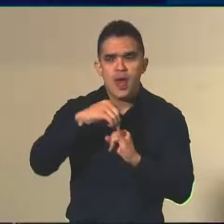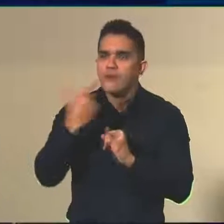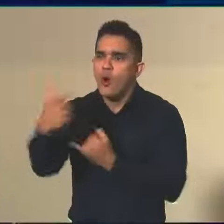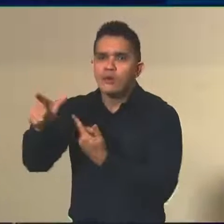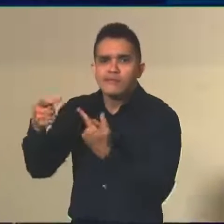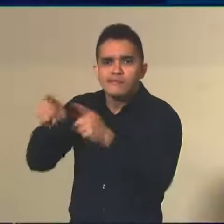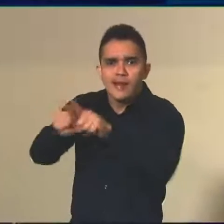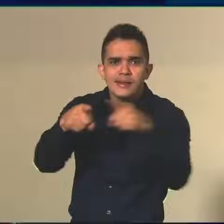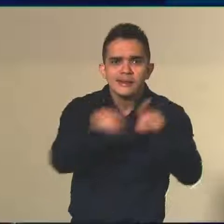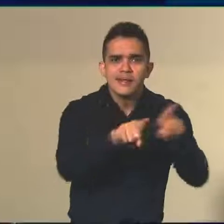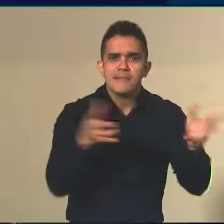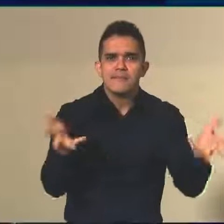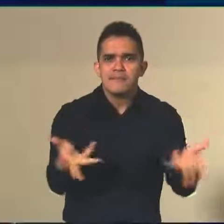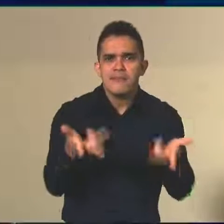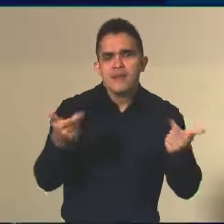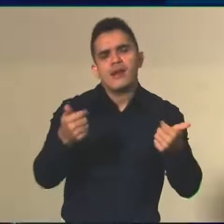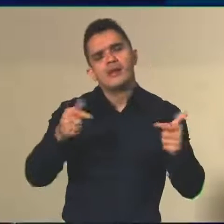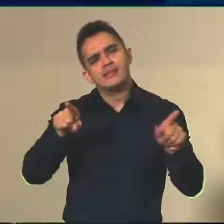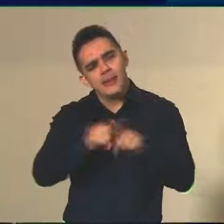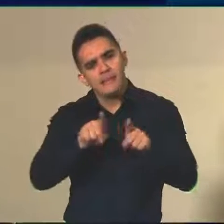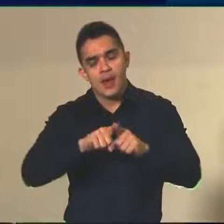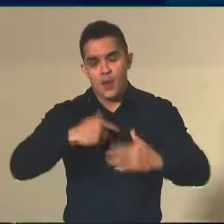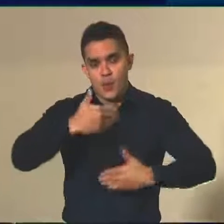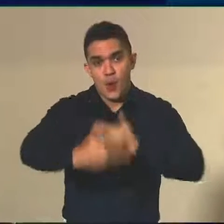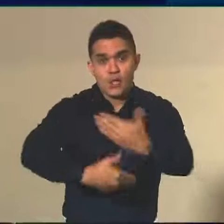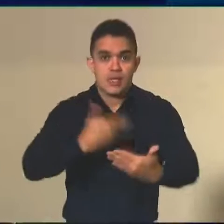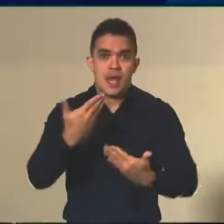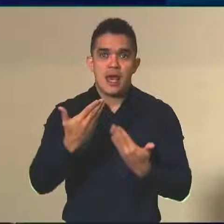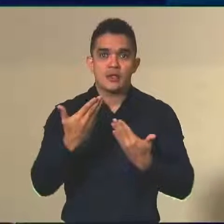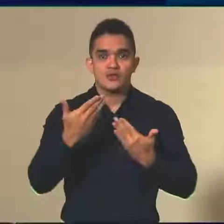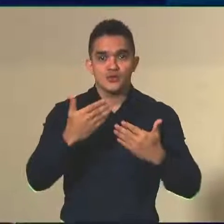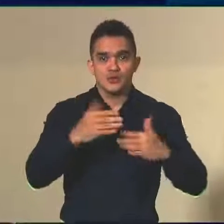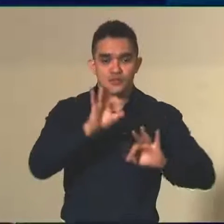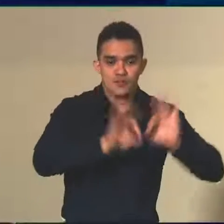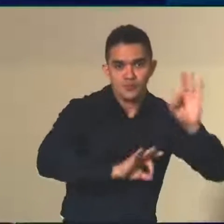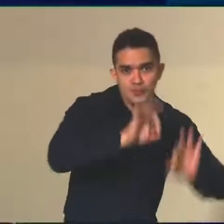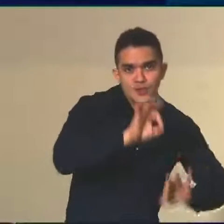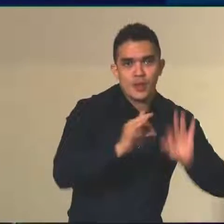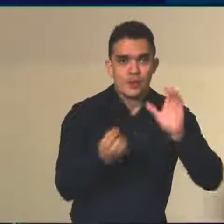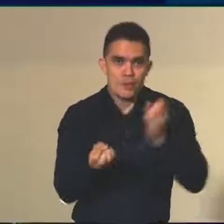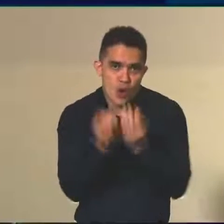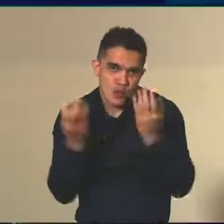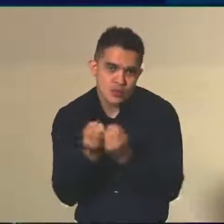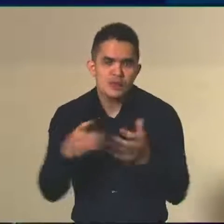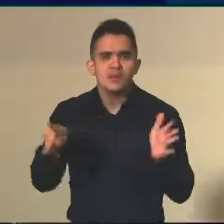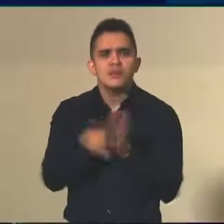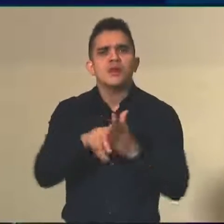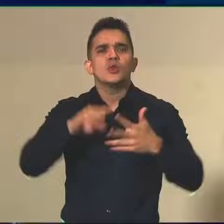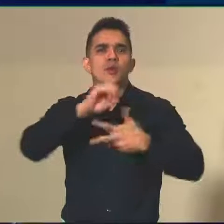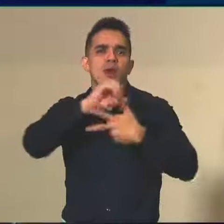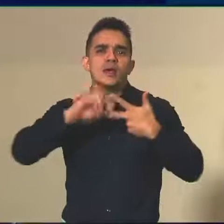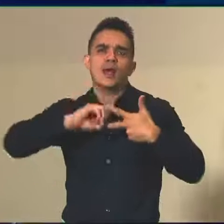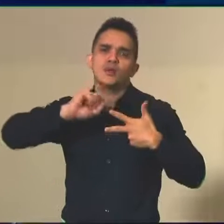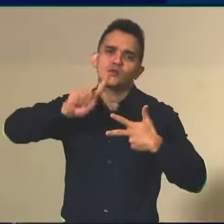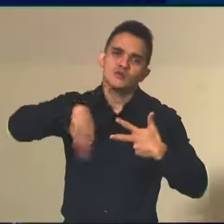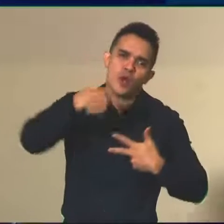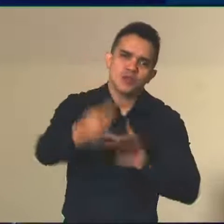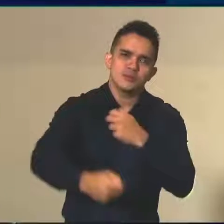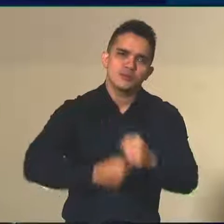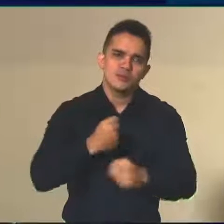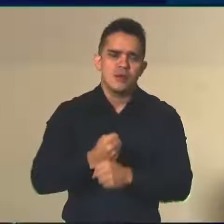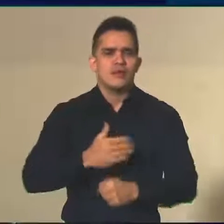para aprimorar também o processo de elaboração e produção de itens para os Enems dos próximos anos. Então, até aqui,